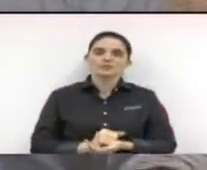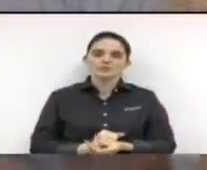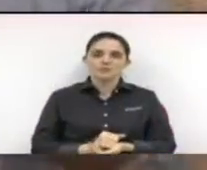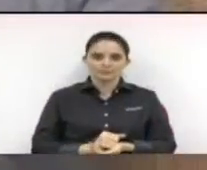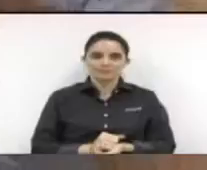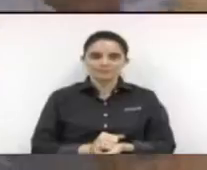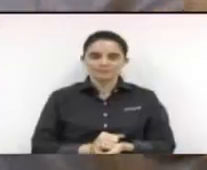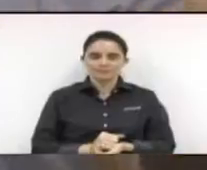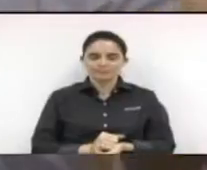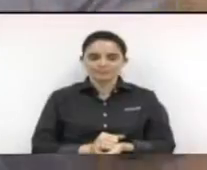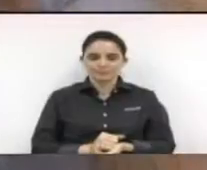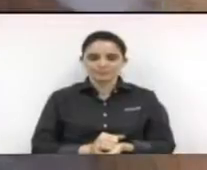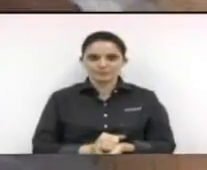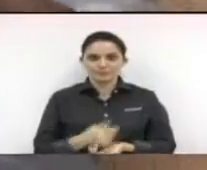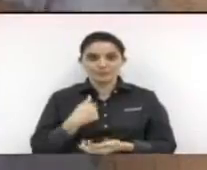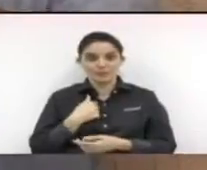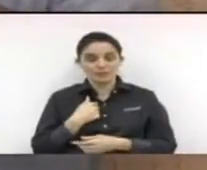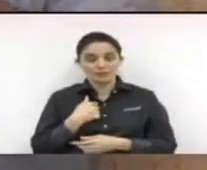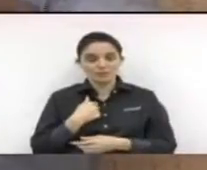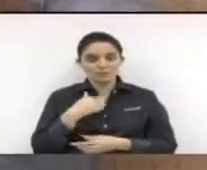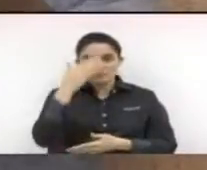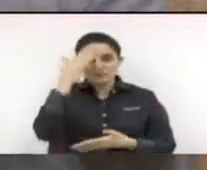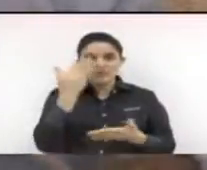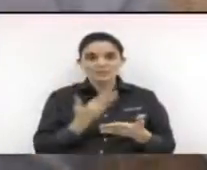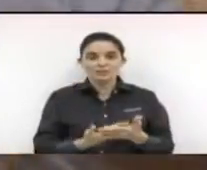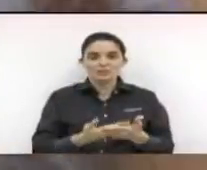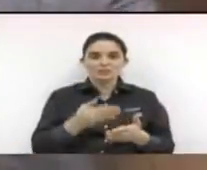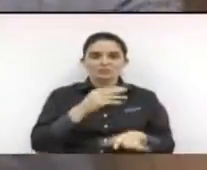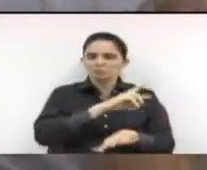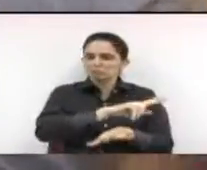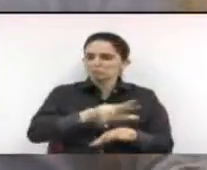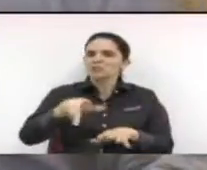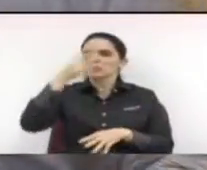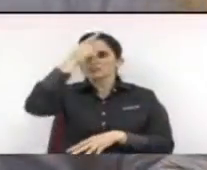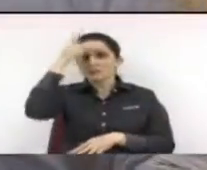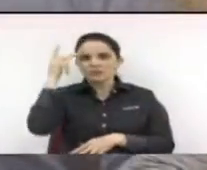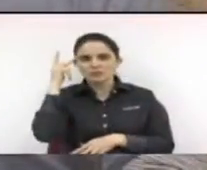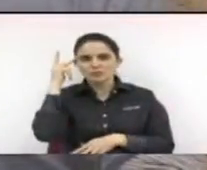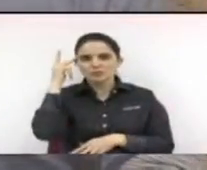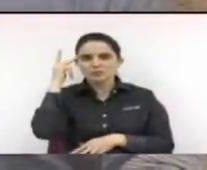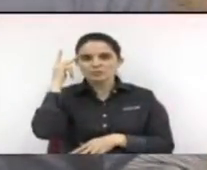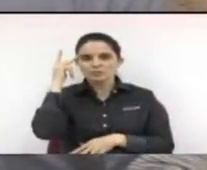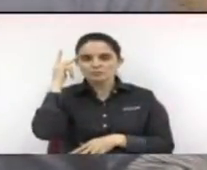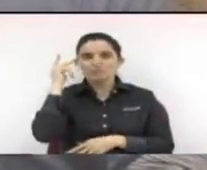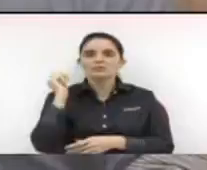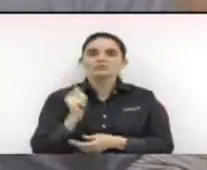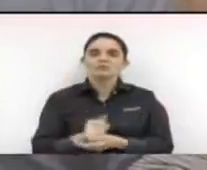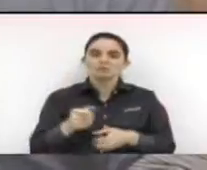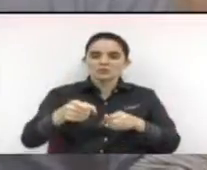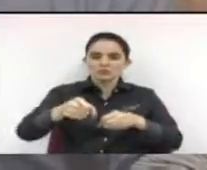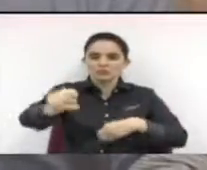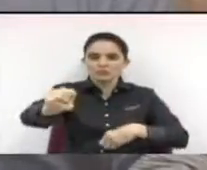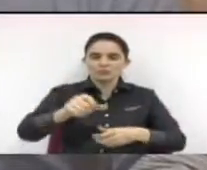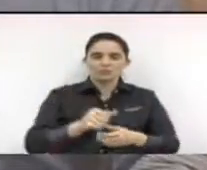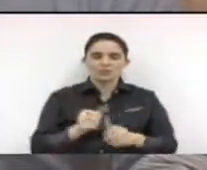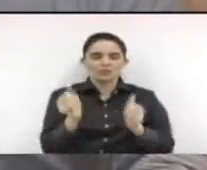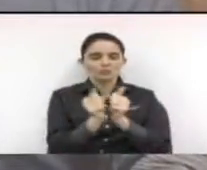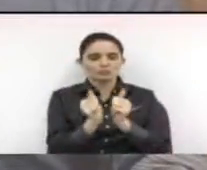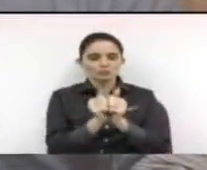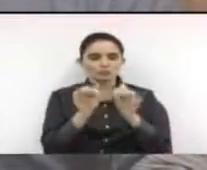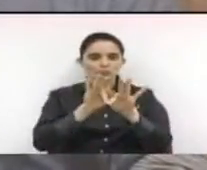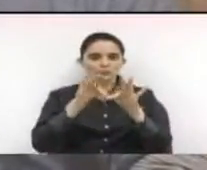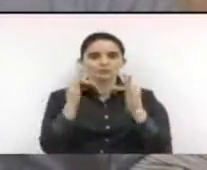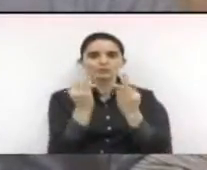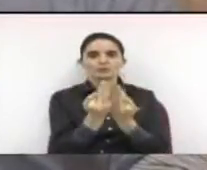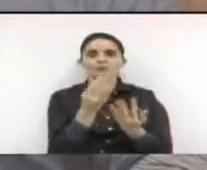deve ter acontecido com muitos de nós, se não estes que estão aqui, muitos que estão lá fora, hoje formados e com suas famílias e que